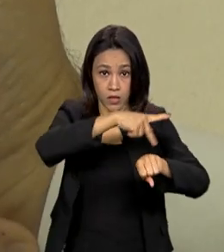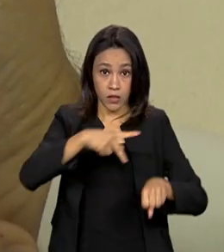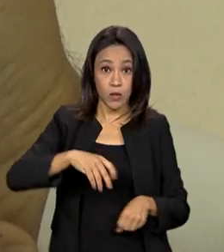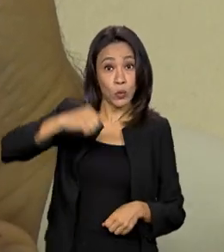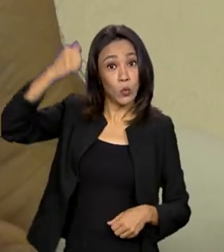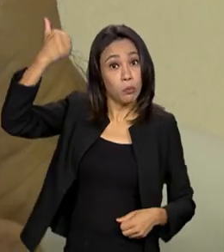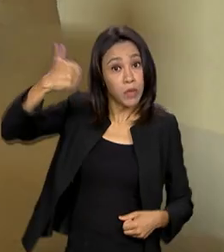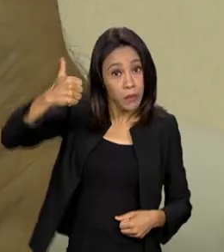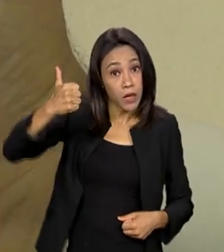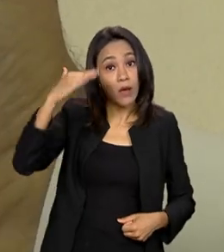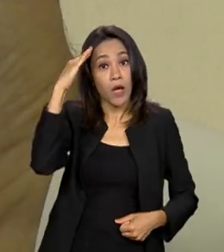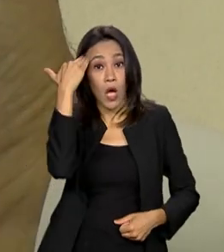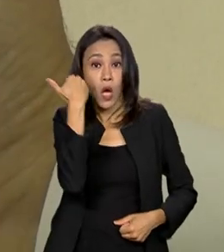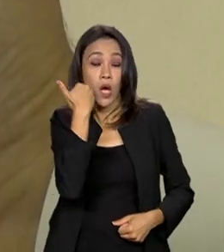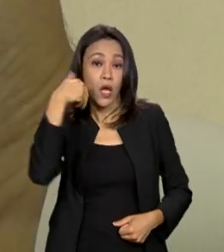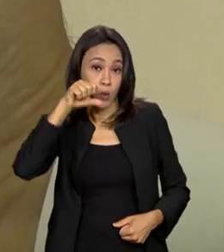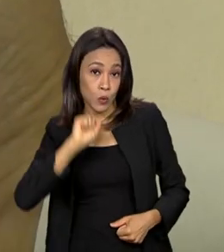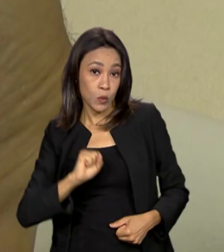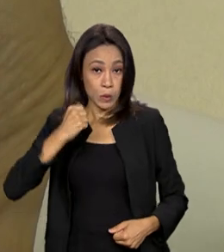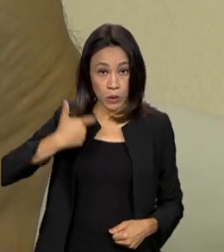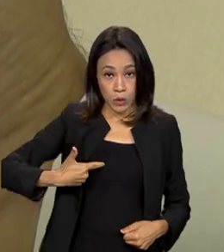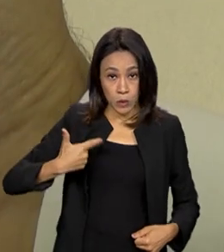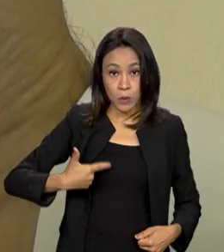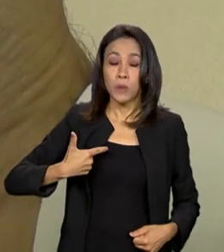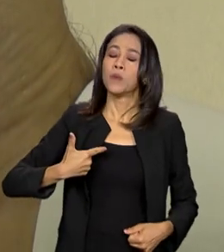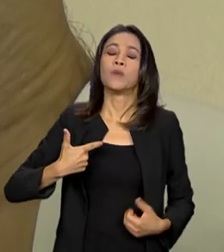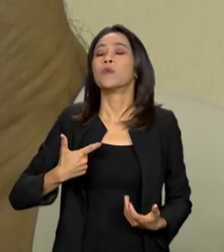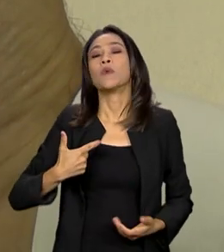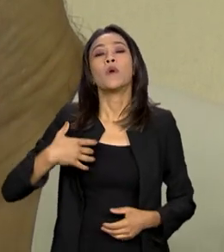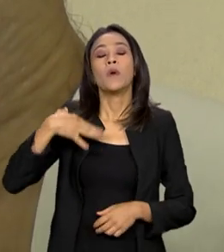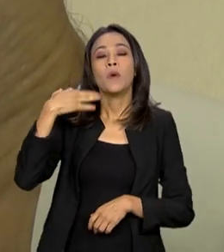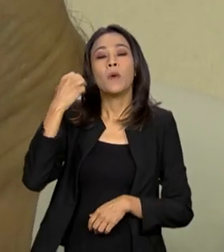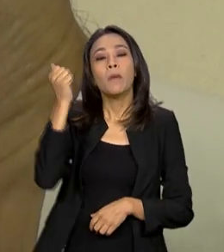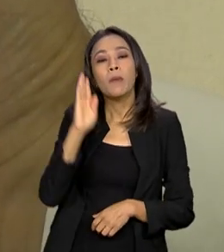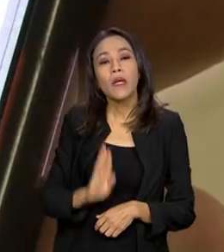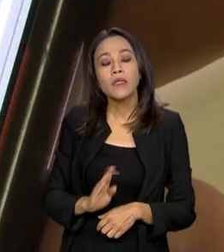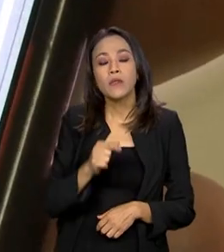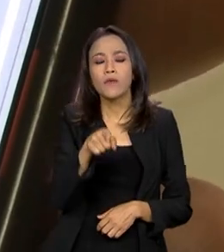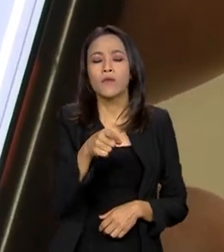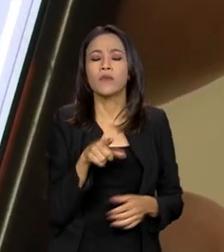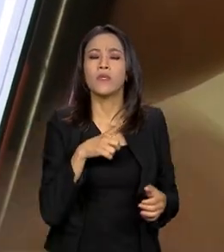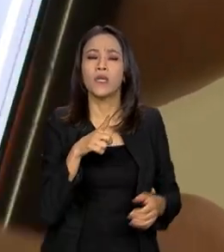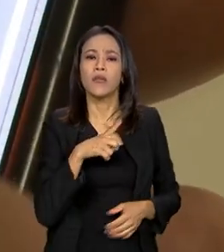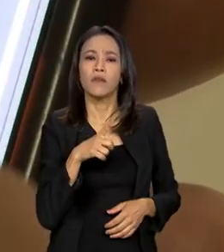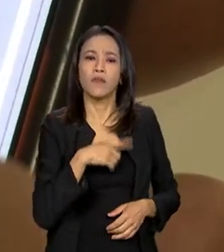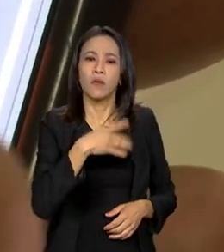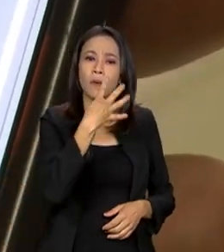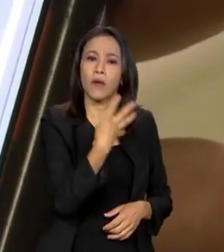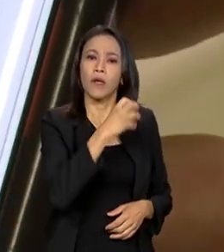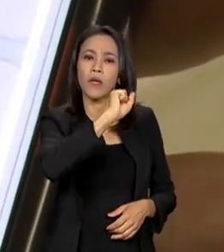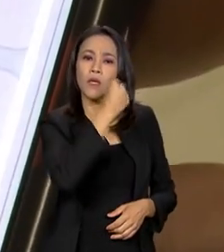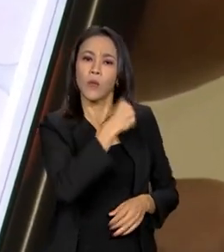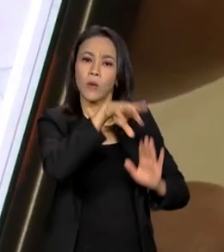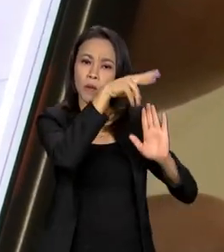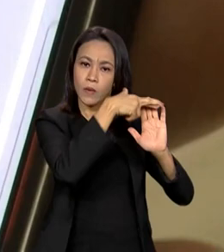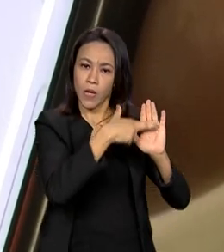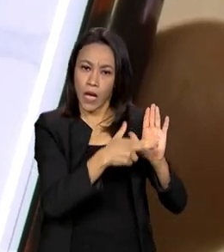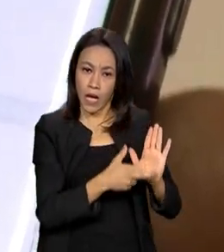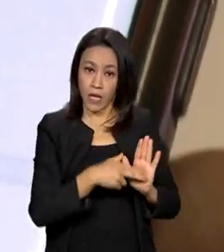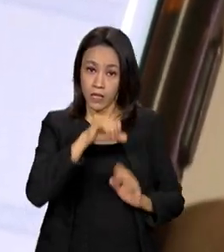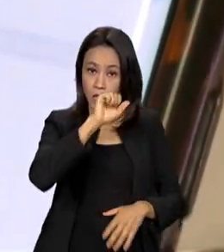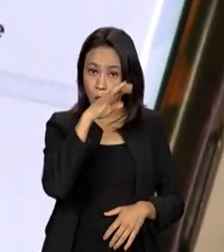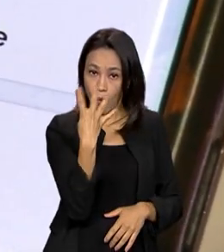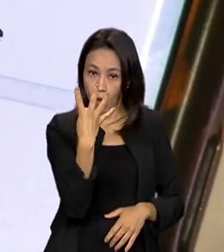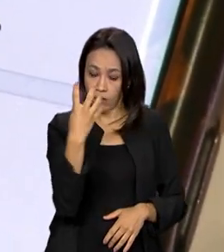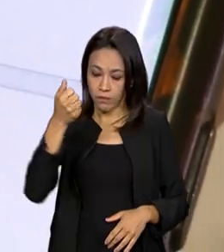Para chegarmos à segunda colocação, 48 indicadores foram levados em conta em quatro setores, entre